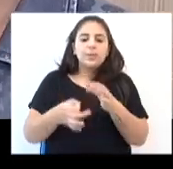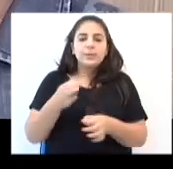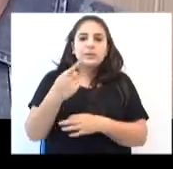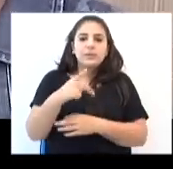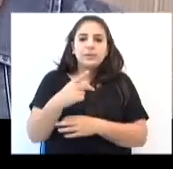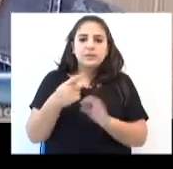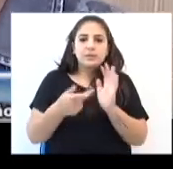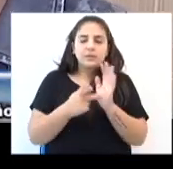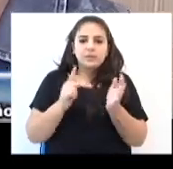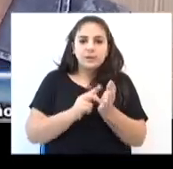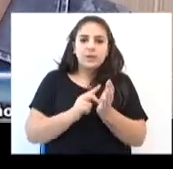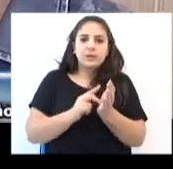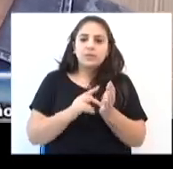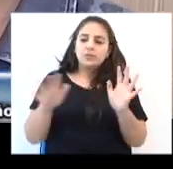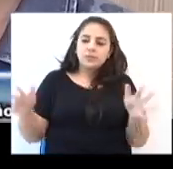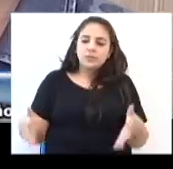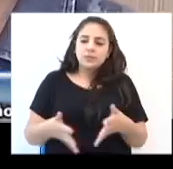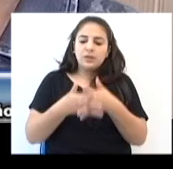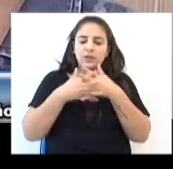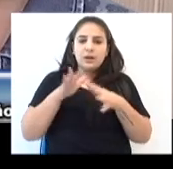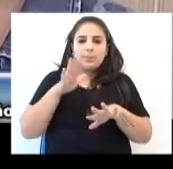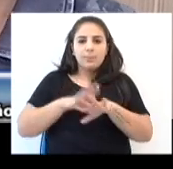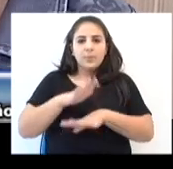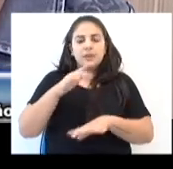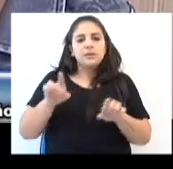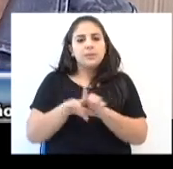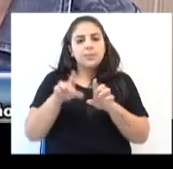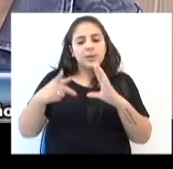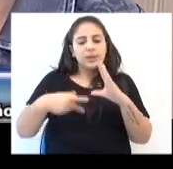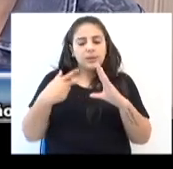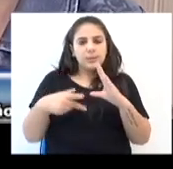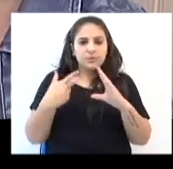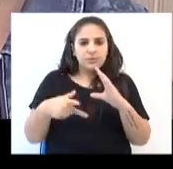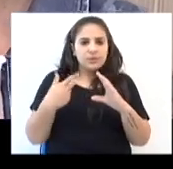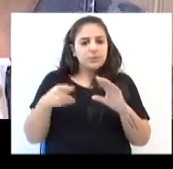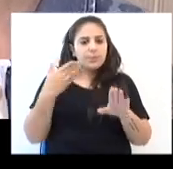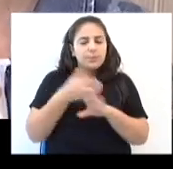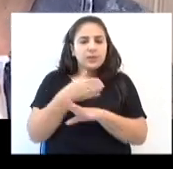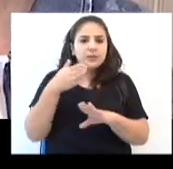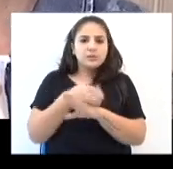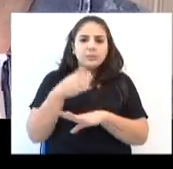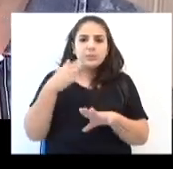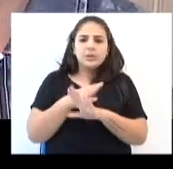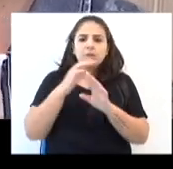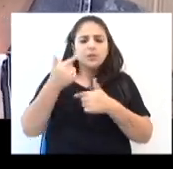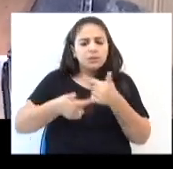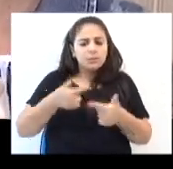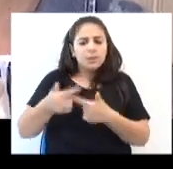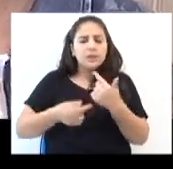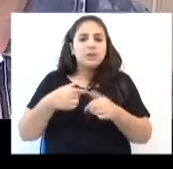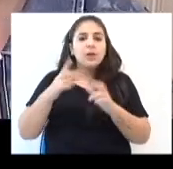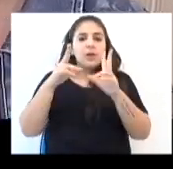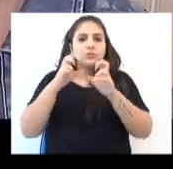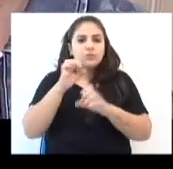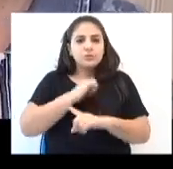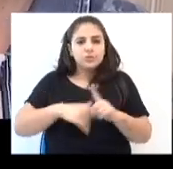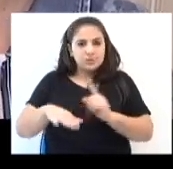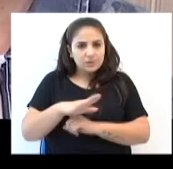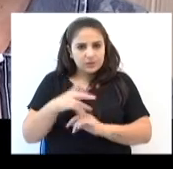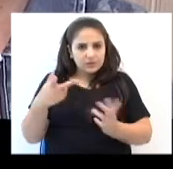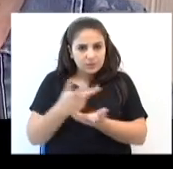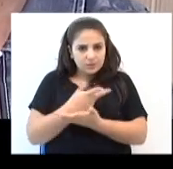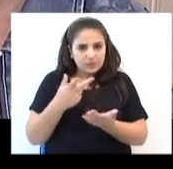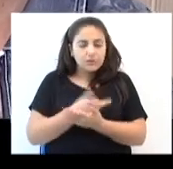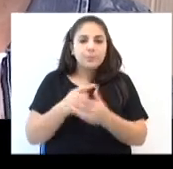Justamente nesse sentido, de integrar cada vez mais e também que a Câmara esteja mais participante e mais atuante com questões